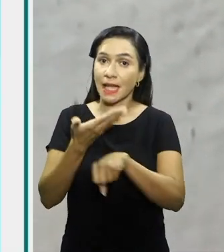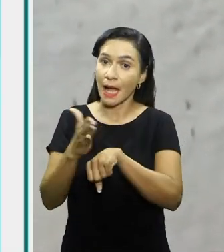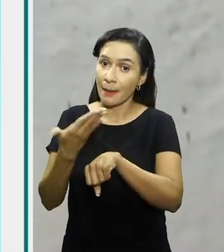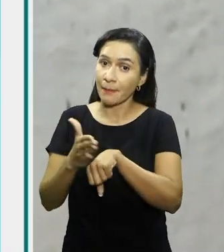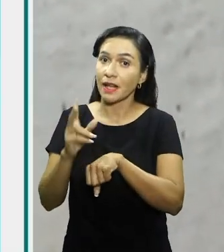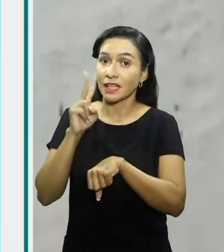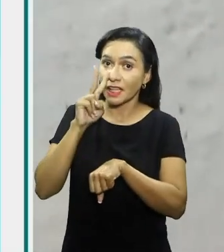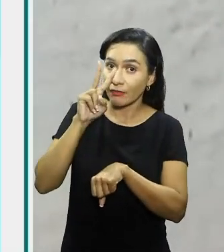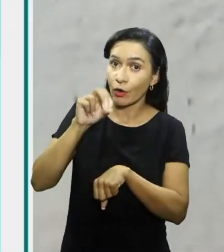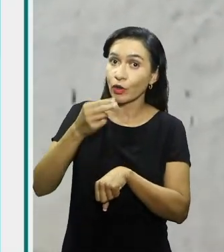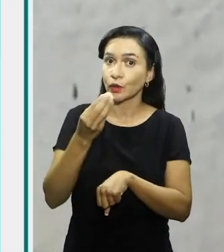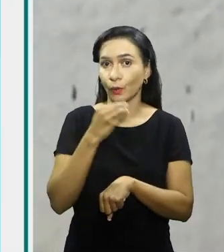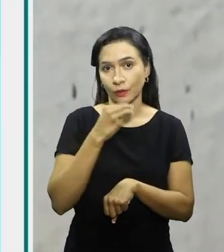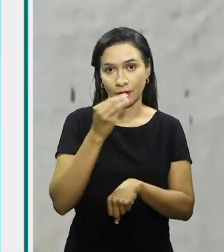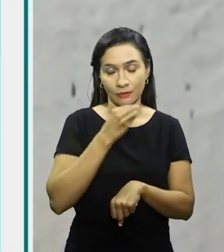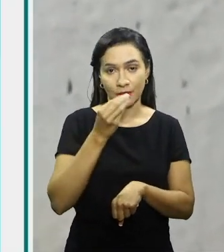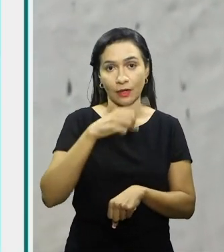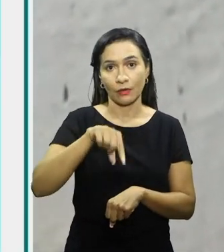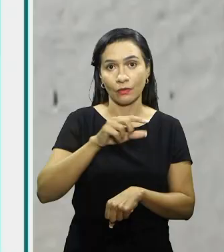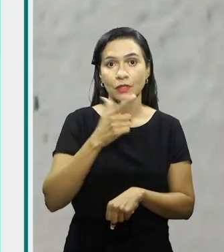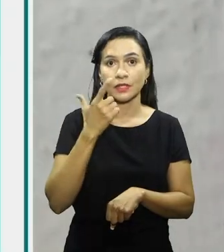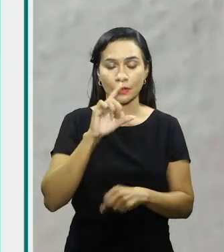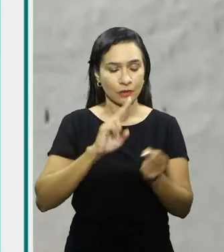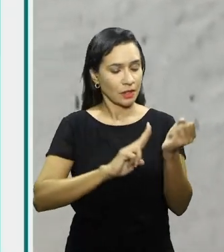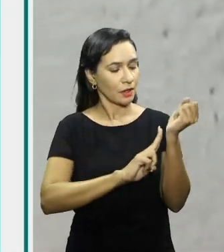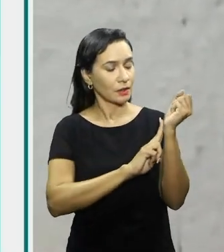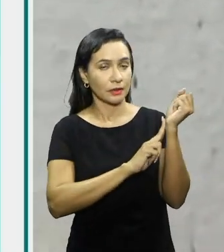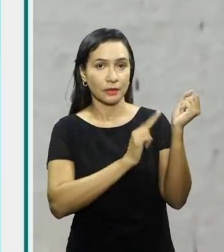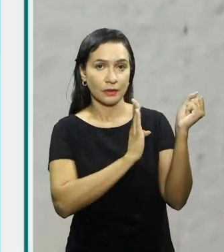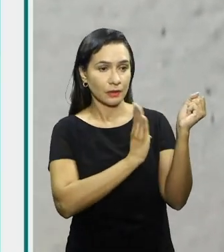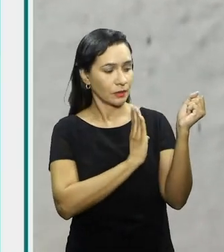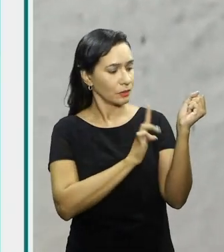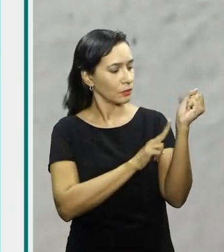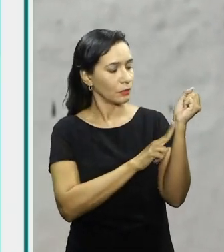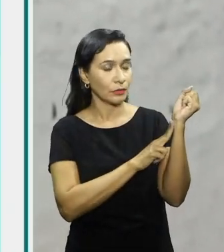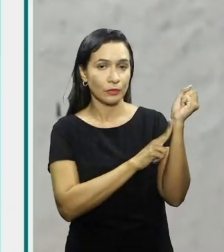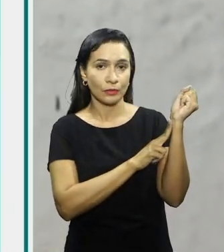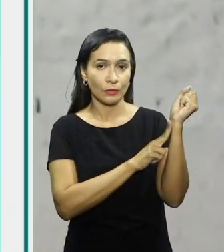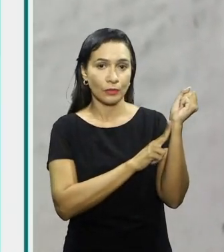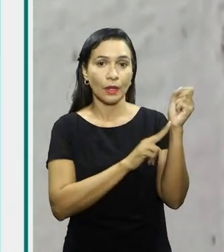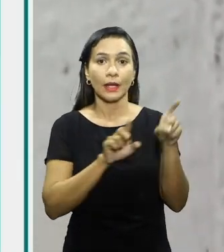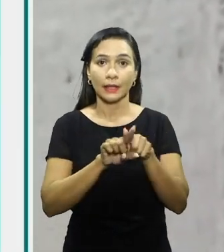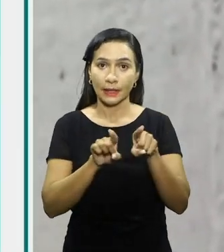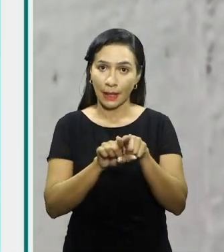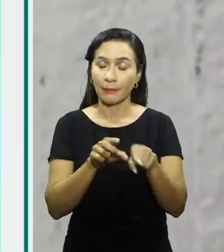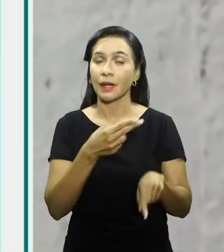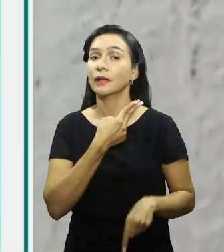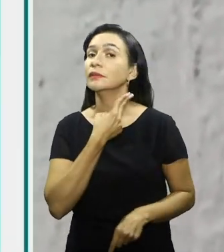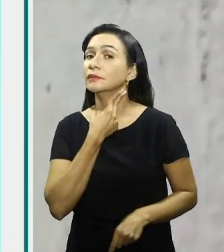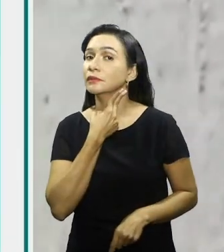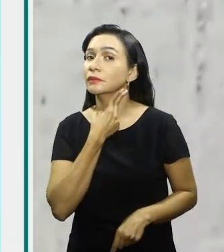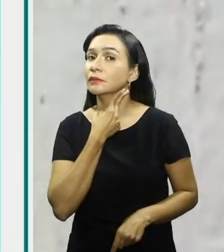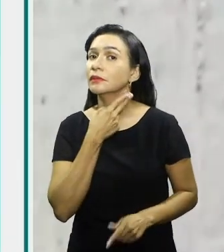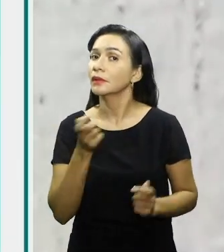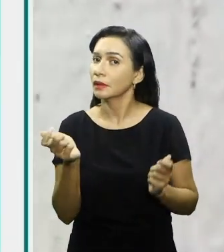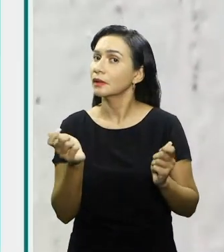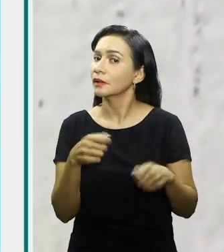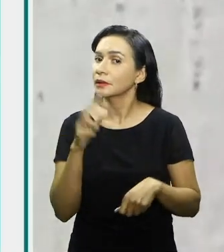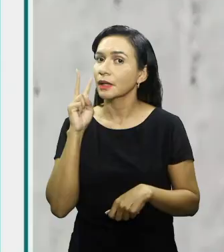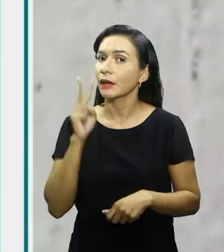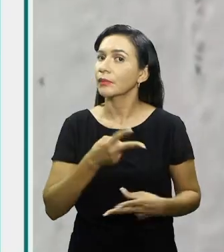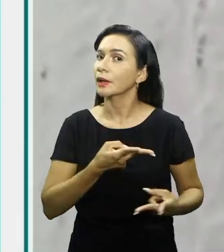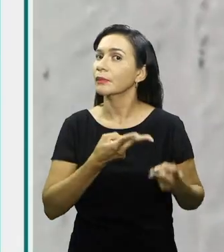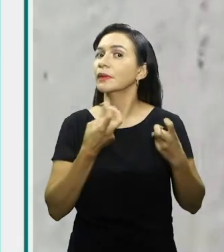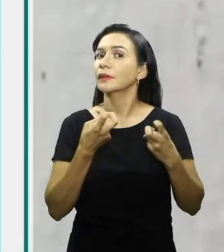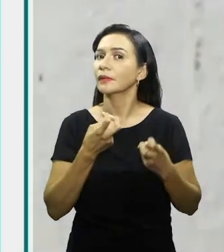forte ou muito fraco. Vocês podem verificar a frequência cardíaca, tanto no pulso ou na região lateral aqui do